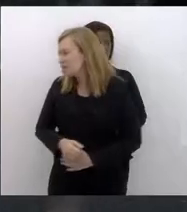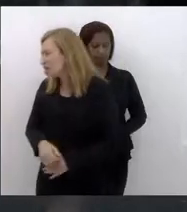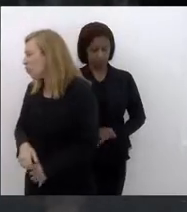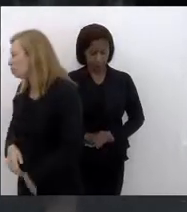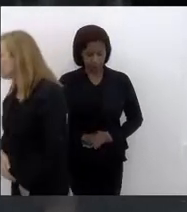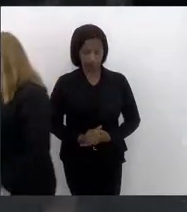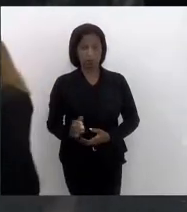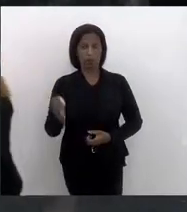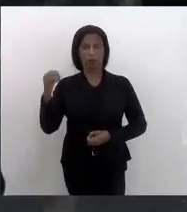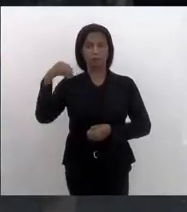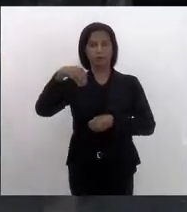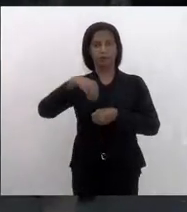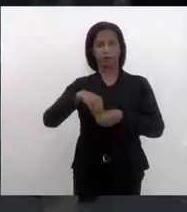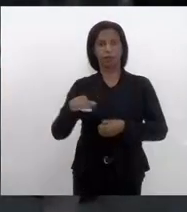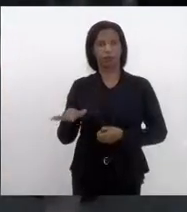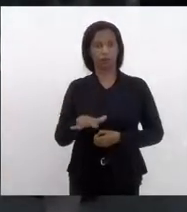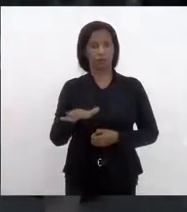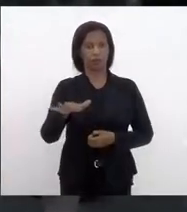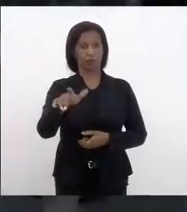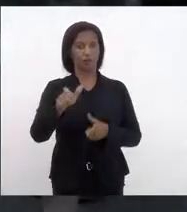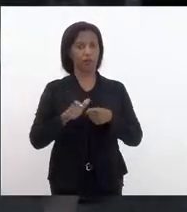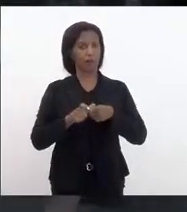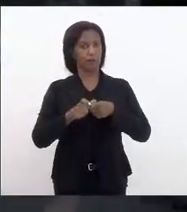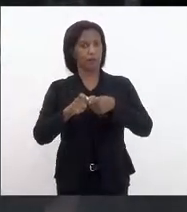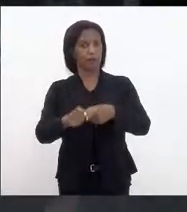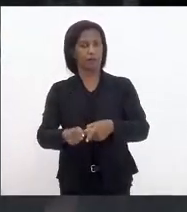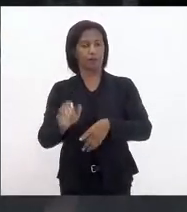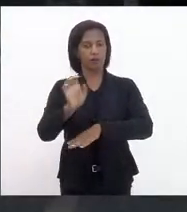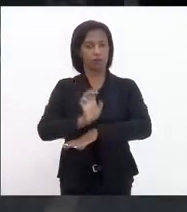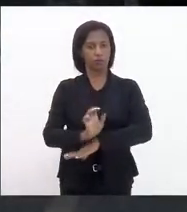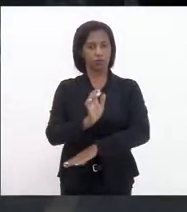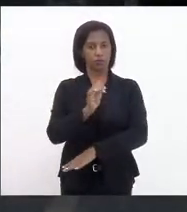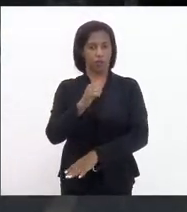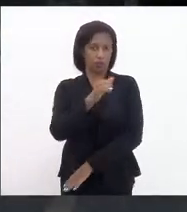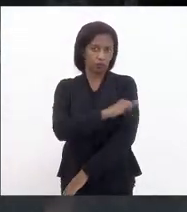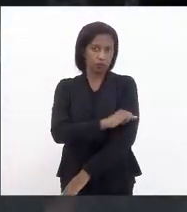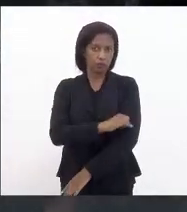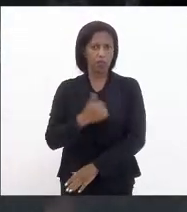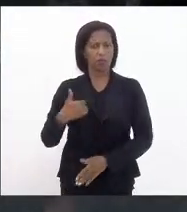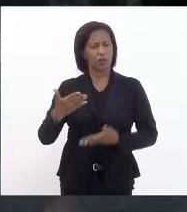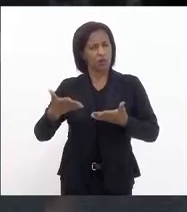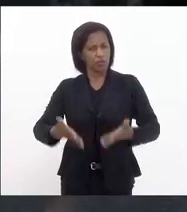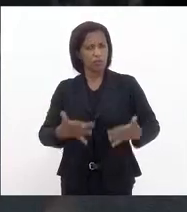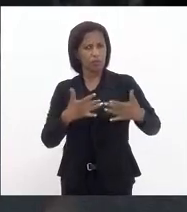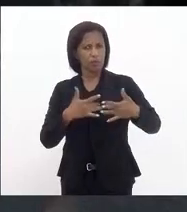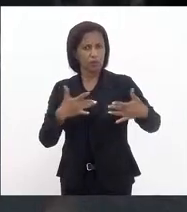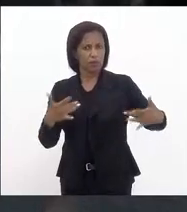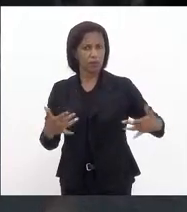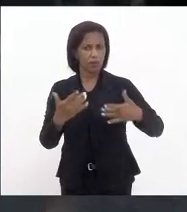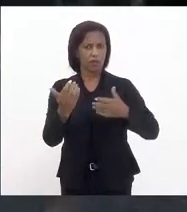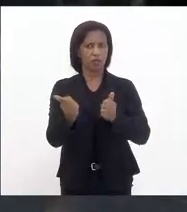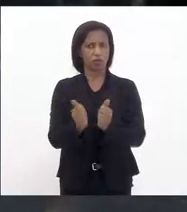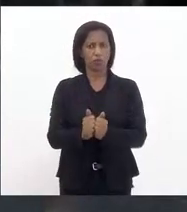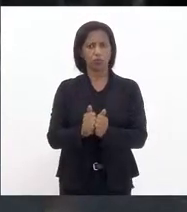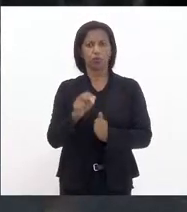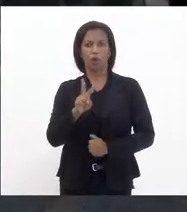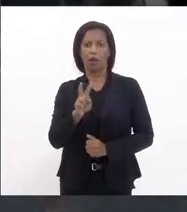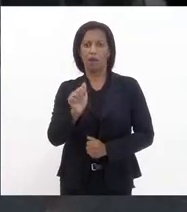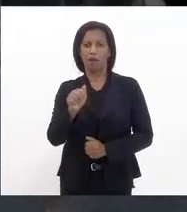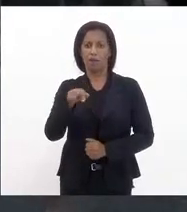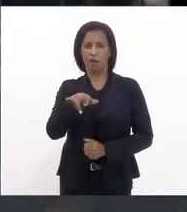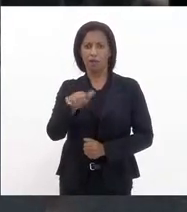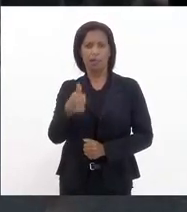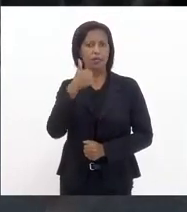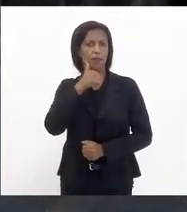dentro das favelas e periferias do estado do Rio de Janeiro eu quero aqui deixar a minha solidariedade a Vanessa mãe de